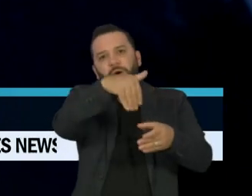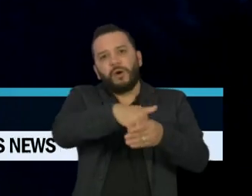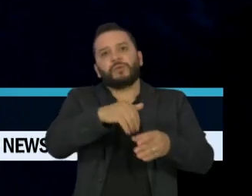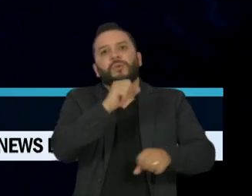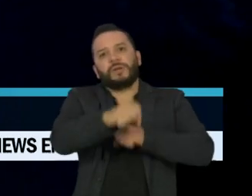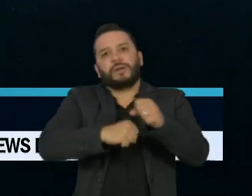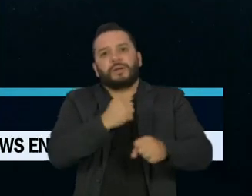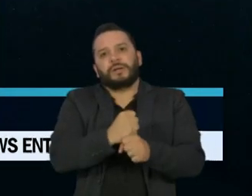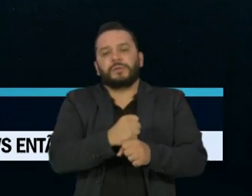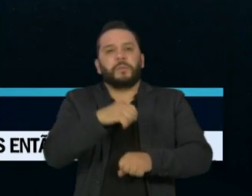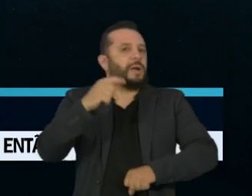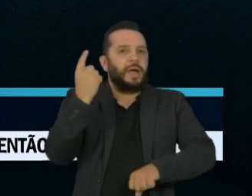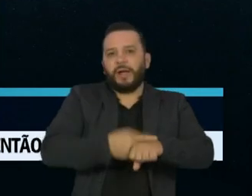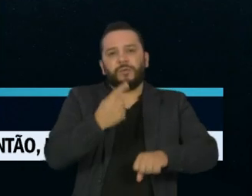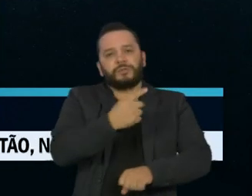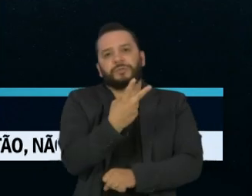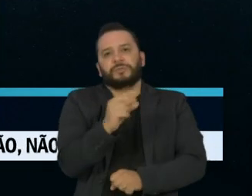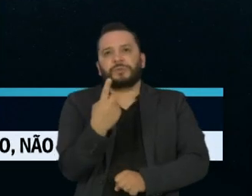2018.